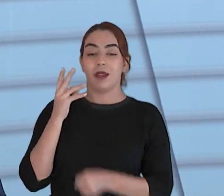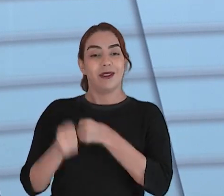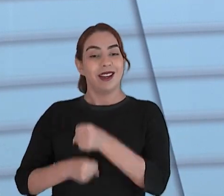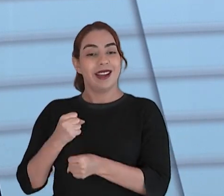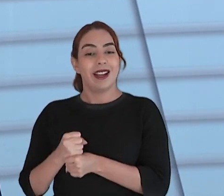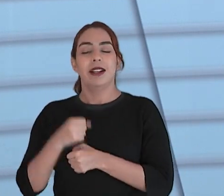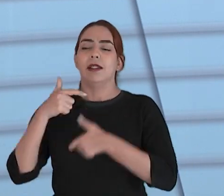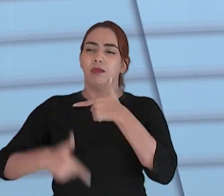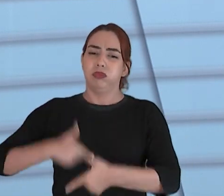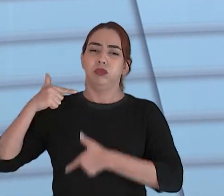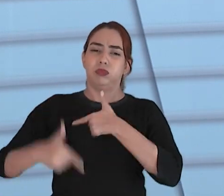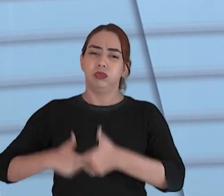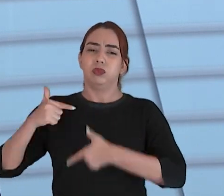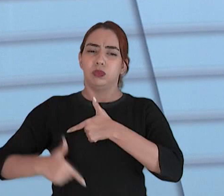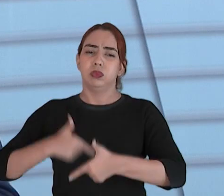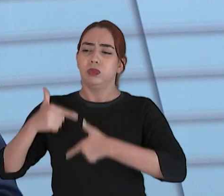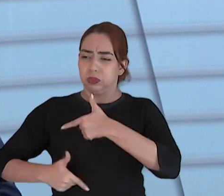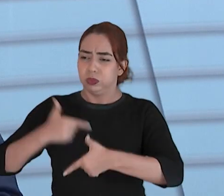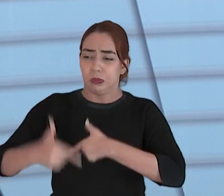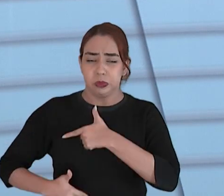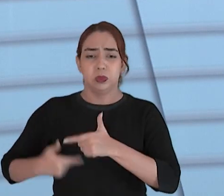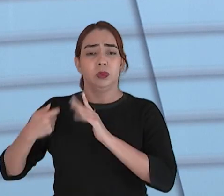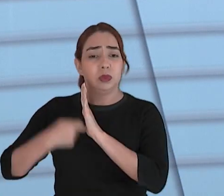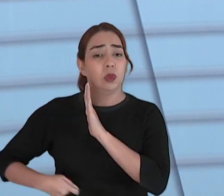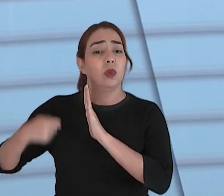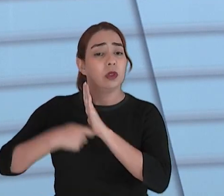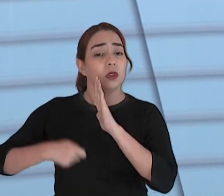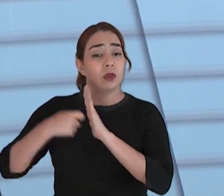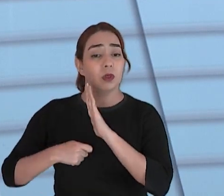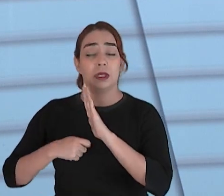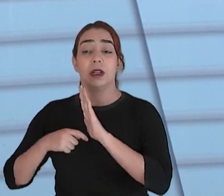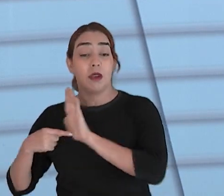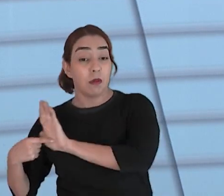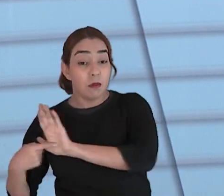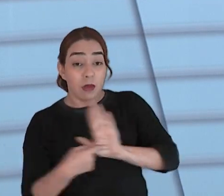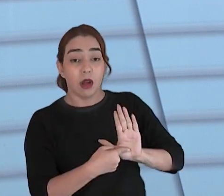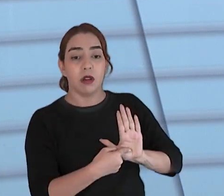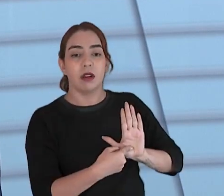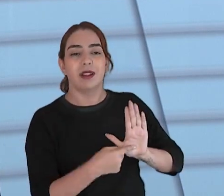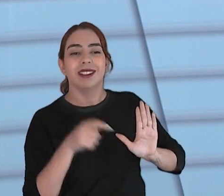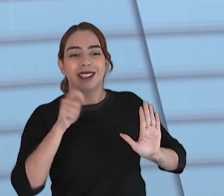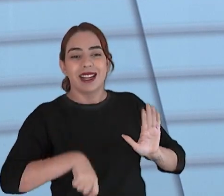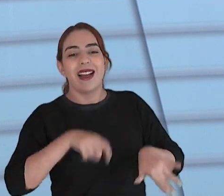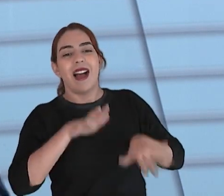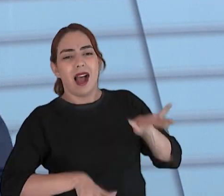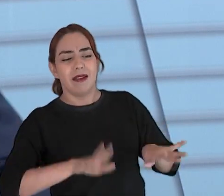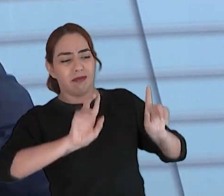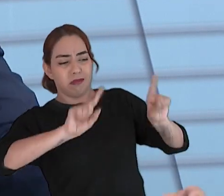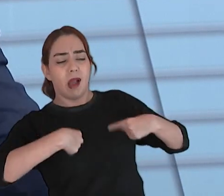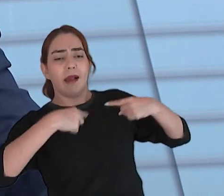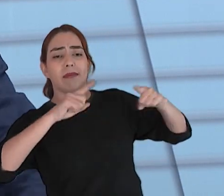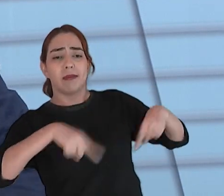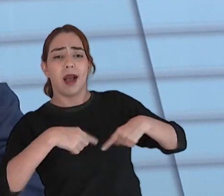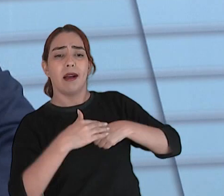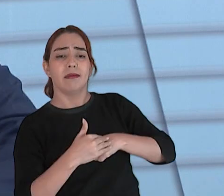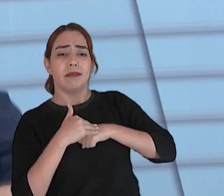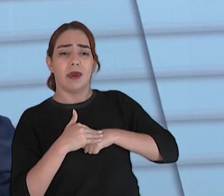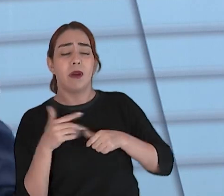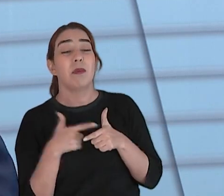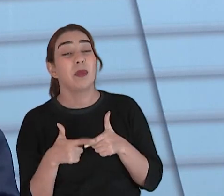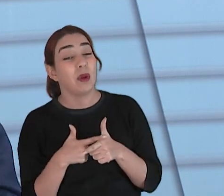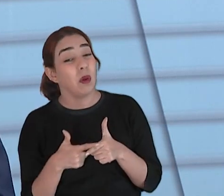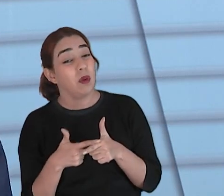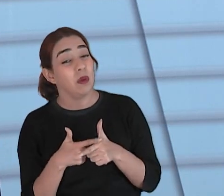de muito trabalho, de muita luta, mostrando realmente, às vezes, recebendo algumas críticas, porque tinha problema